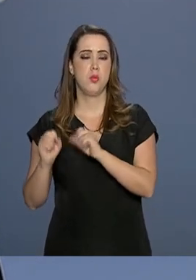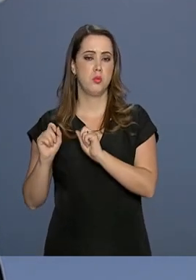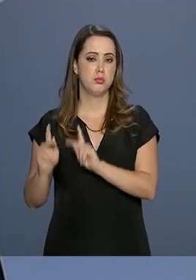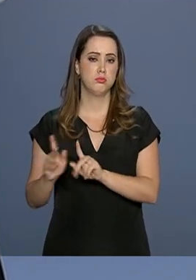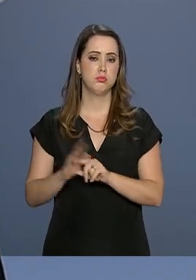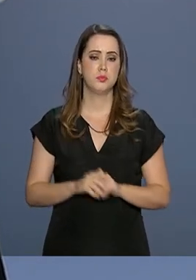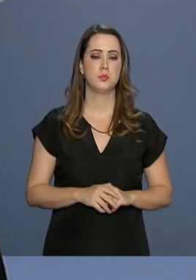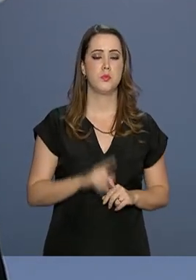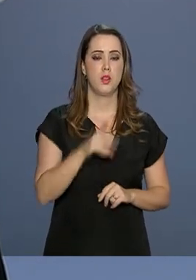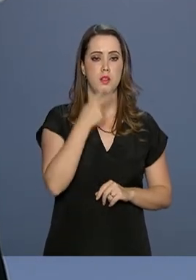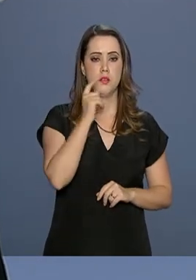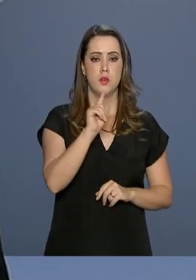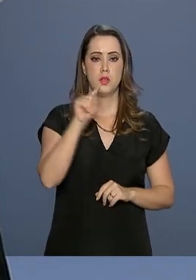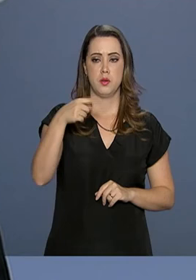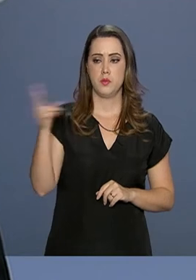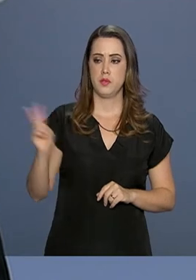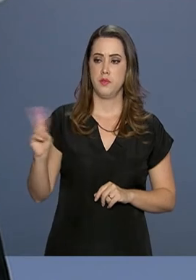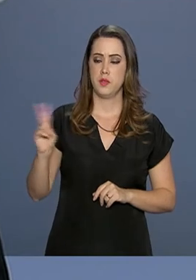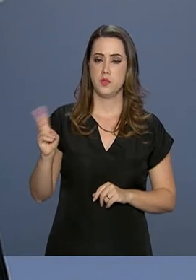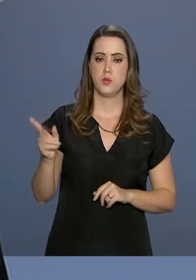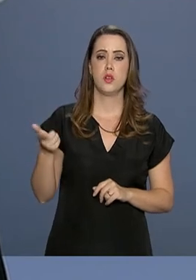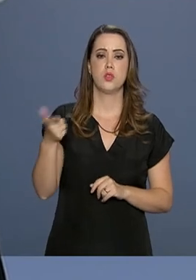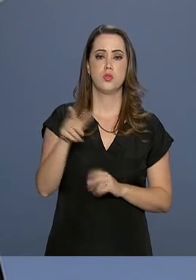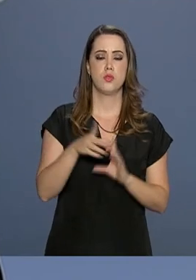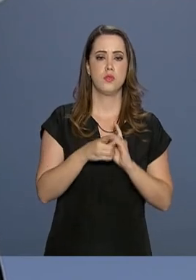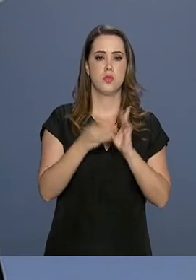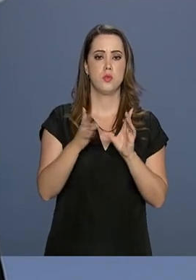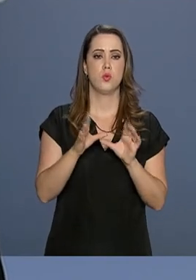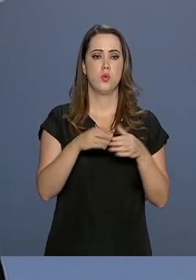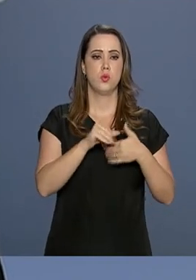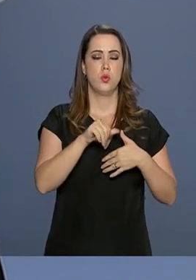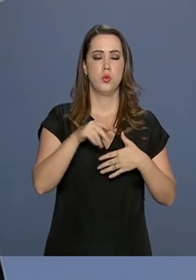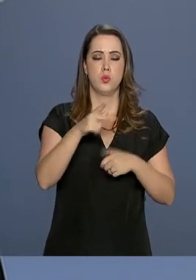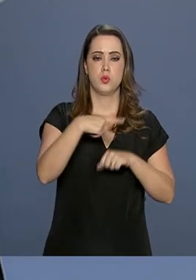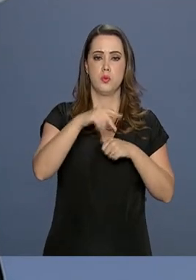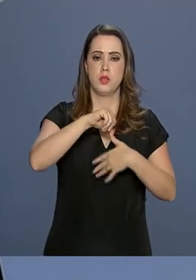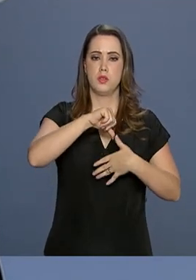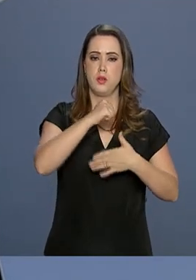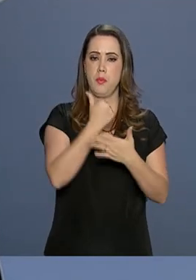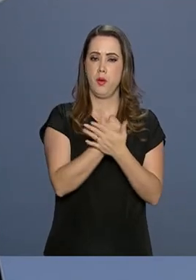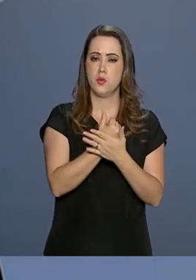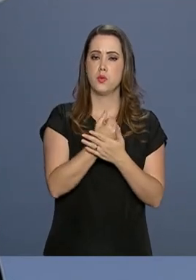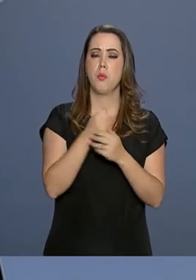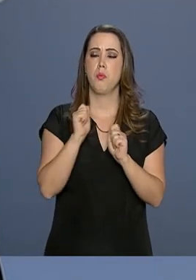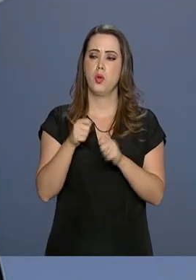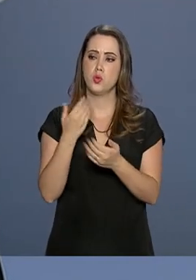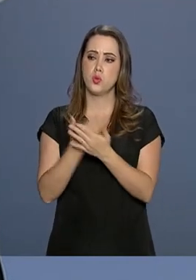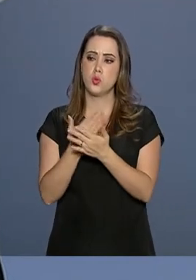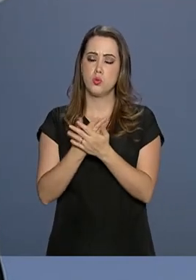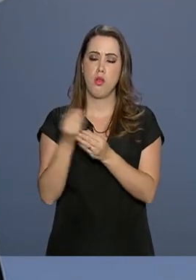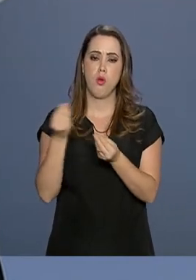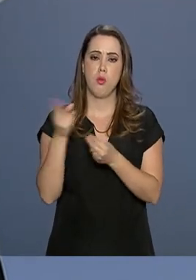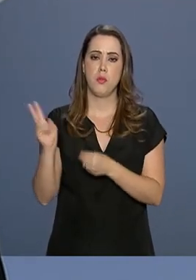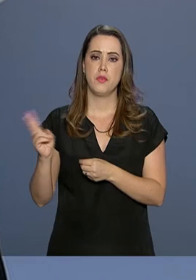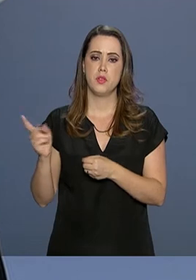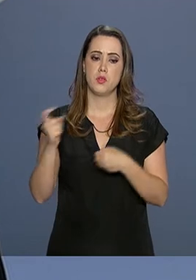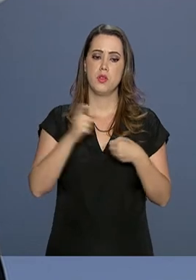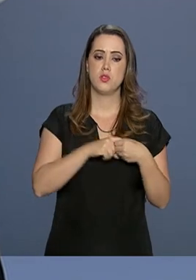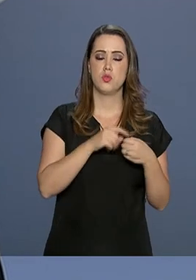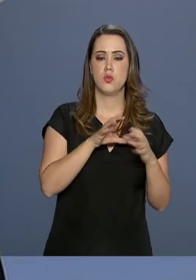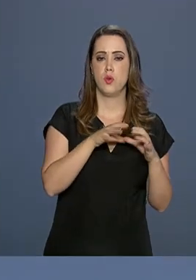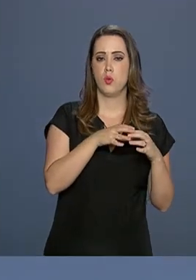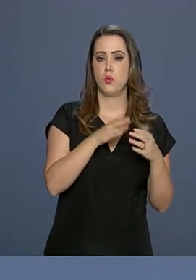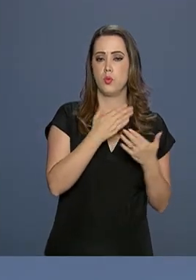retomar a democracia, os países que compõem o Mercosul podem estudar a volta da Venezuela ao bloco